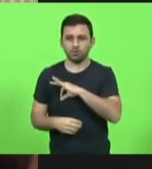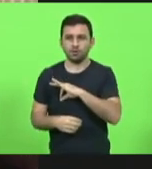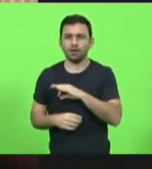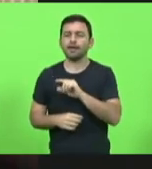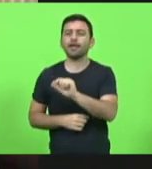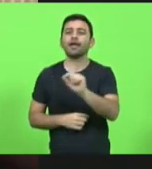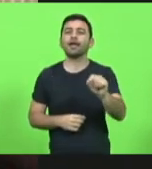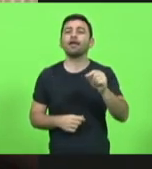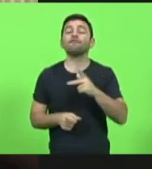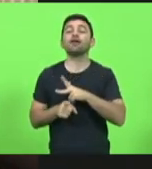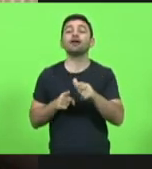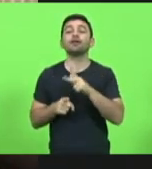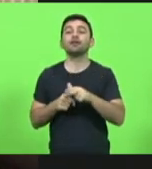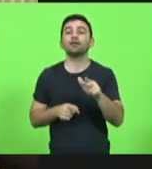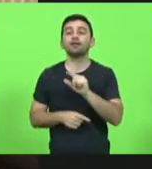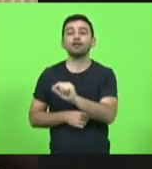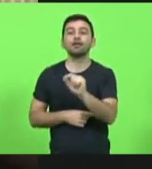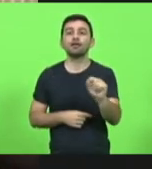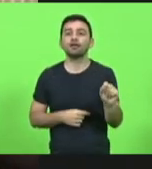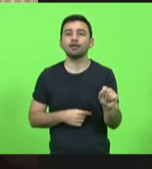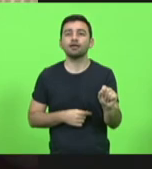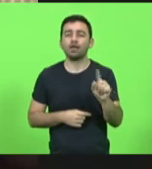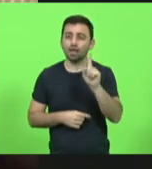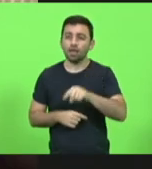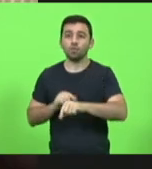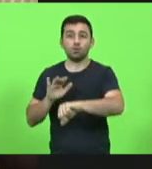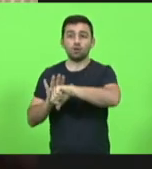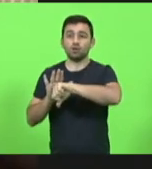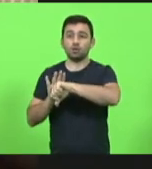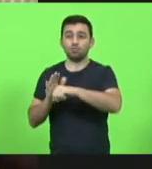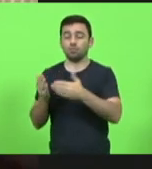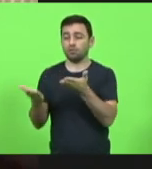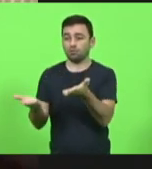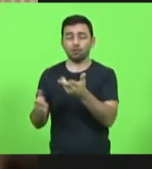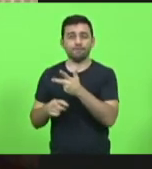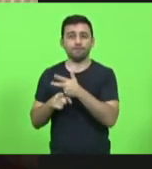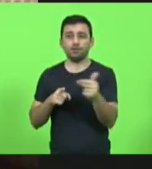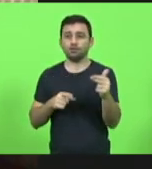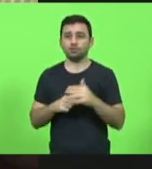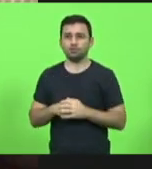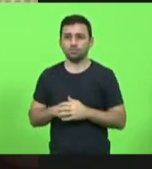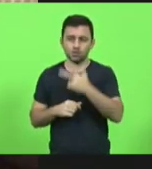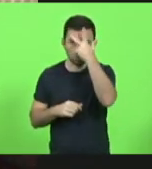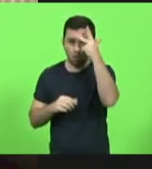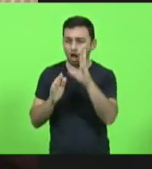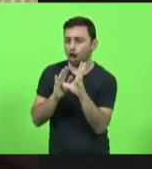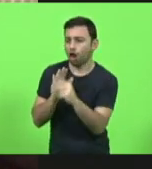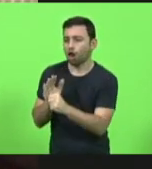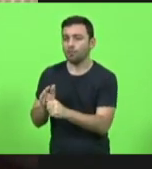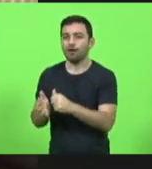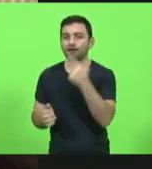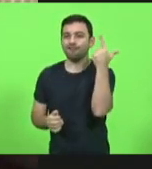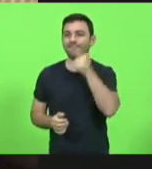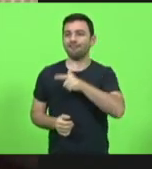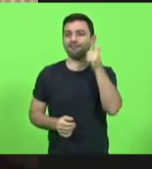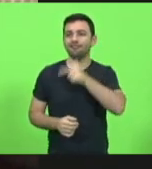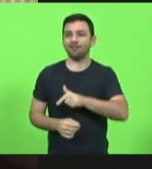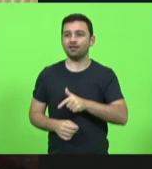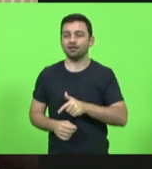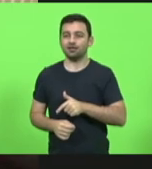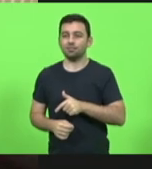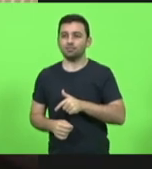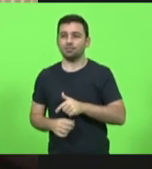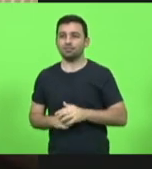ganha a sociedade? Quem ganha é o crime. Quem ganha é o assaltante. Quem ganha é o ladrão.